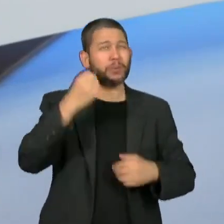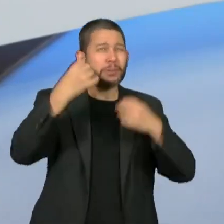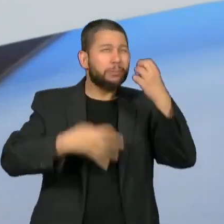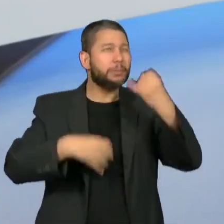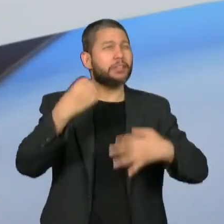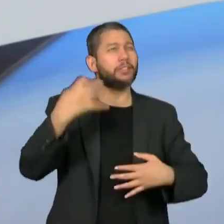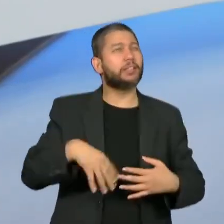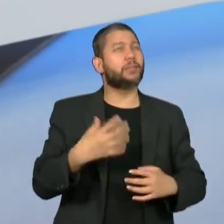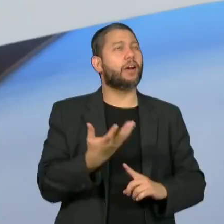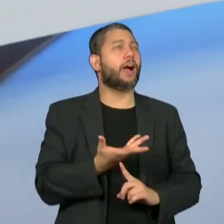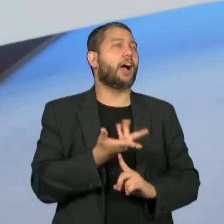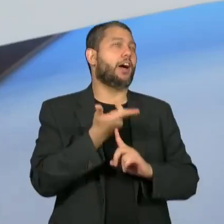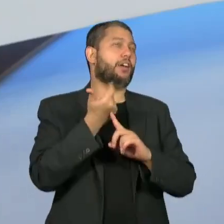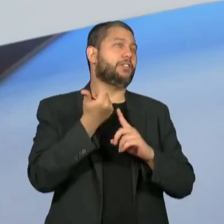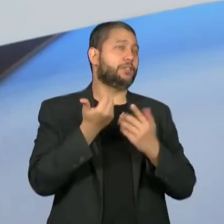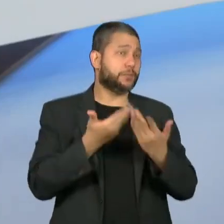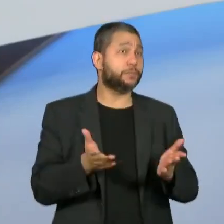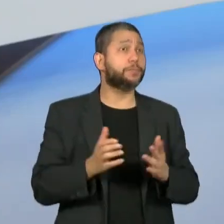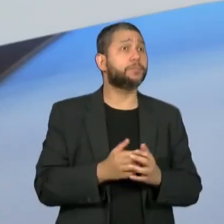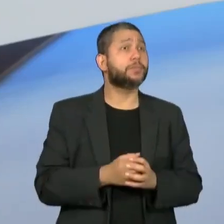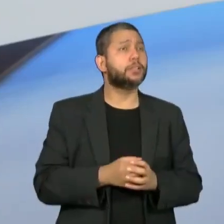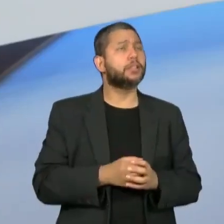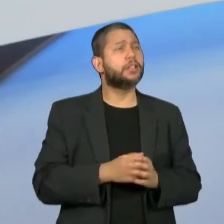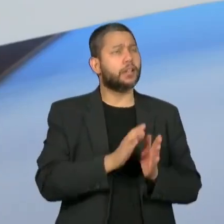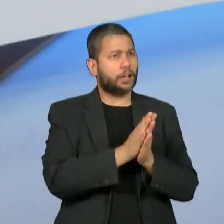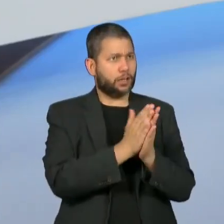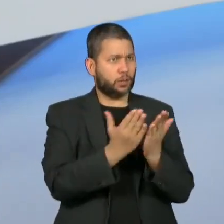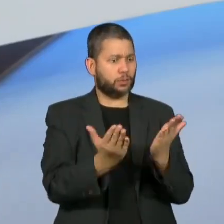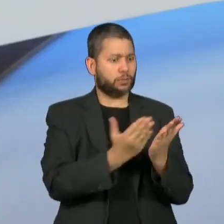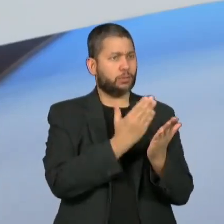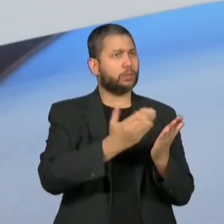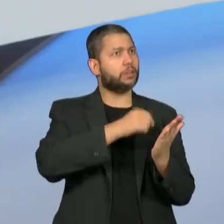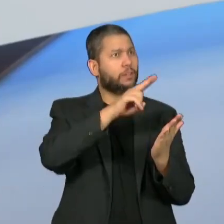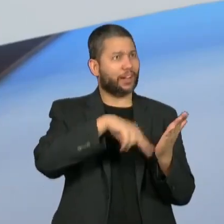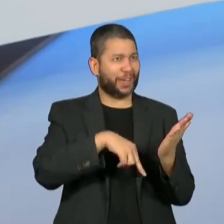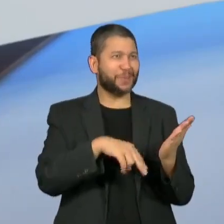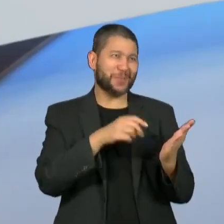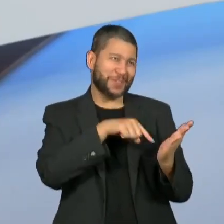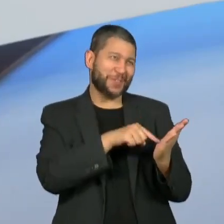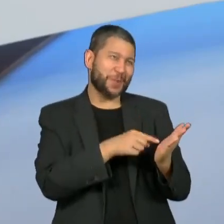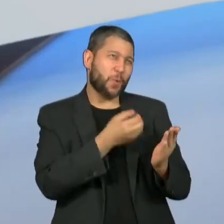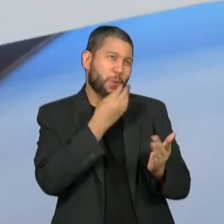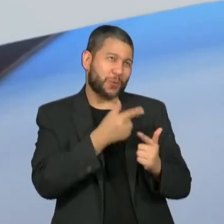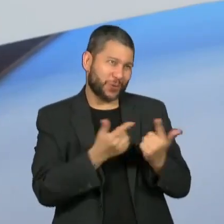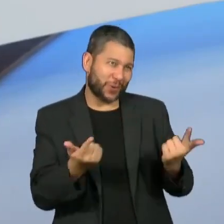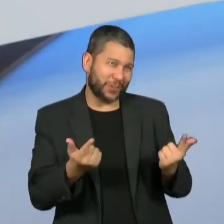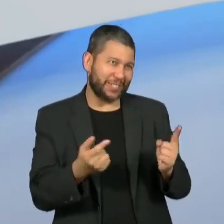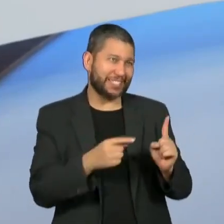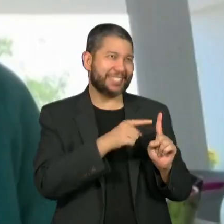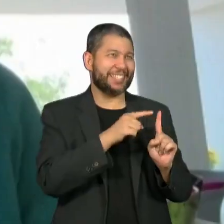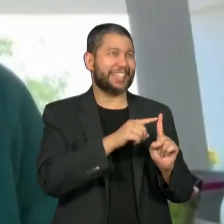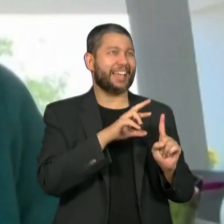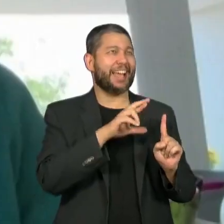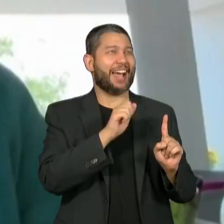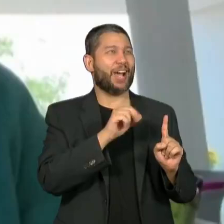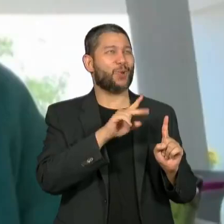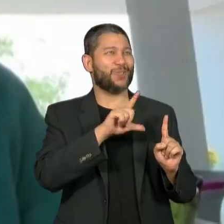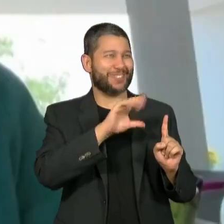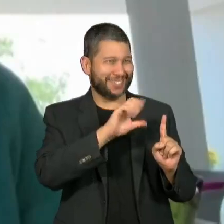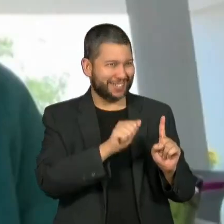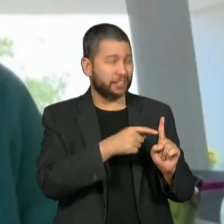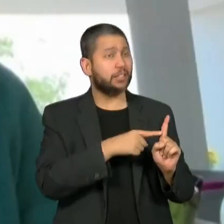a arte porque a vida não basta. E lendo A Boa Sorte, eu pensei muito ali na Haluca como a personagem que